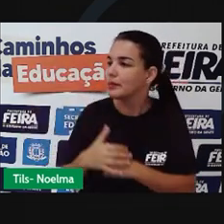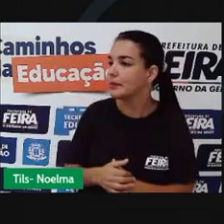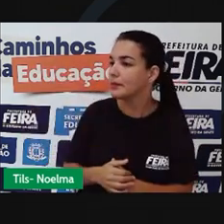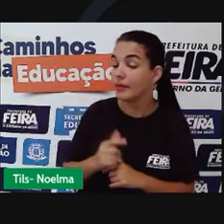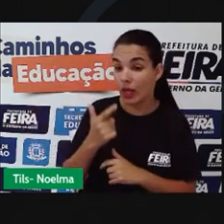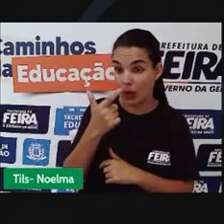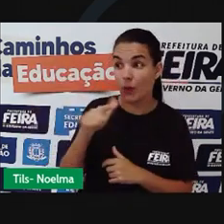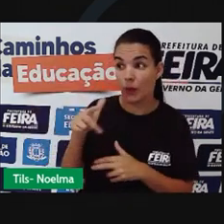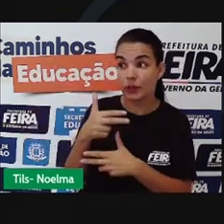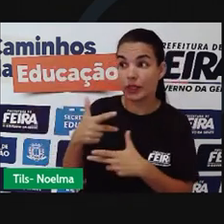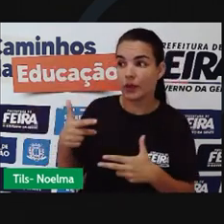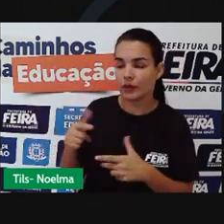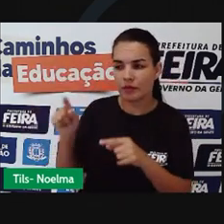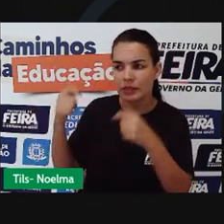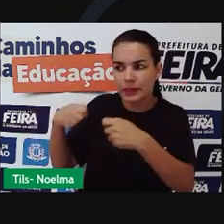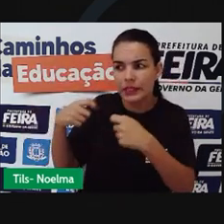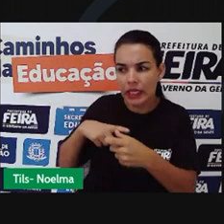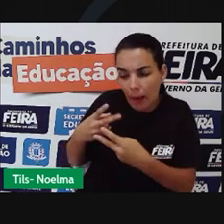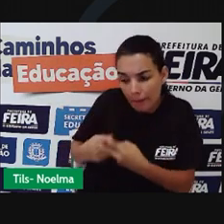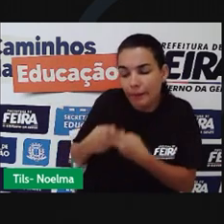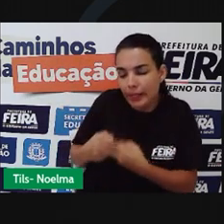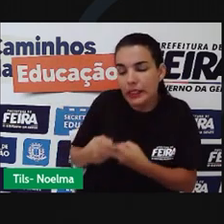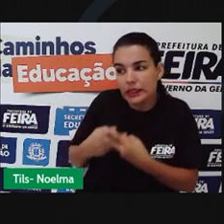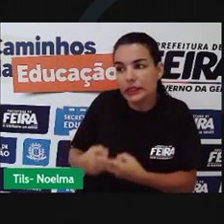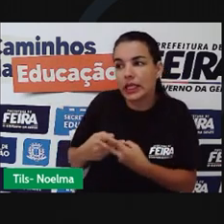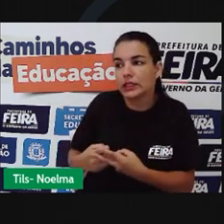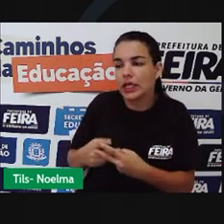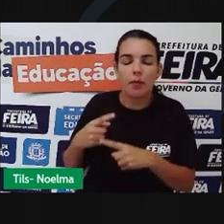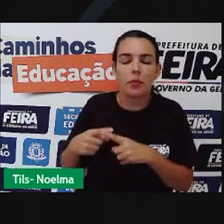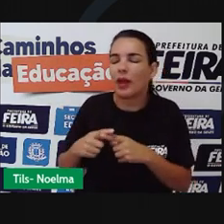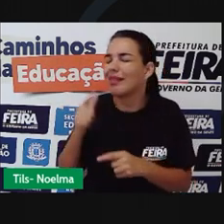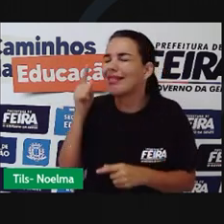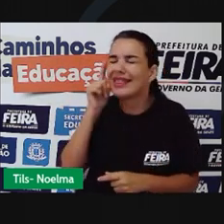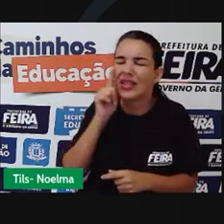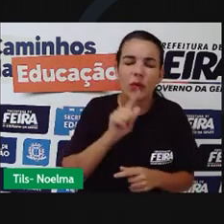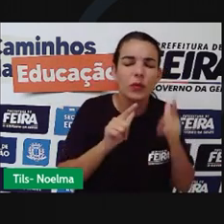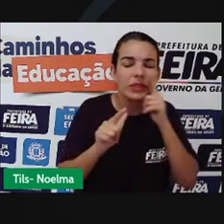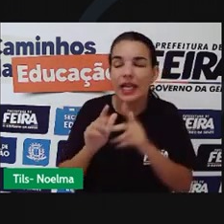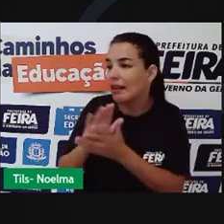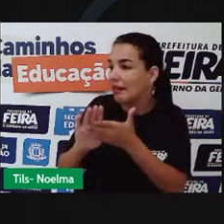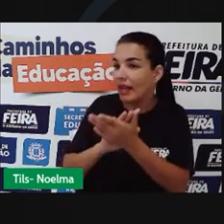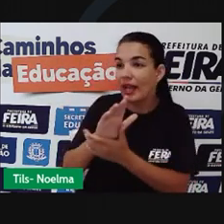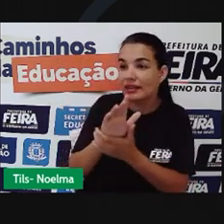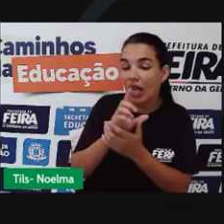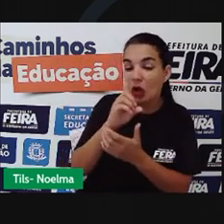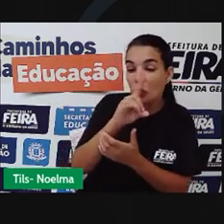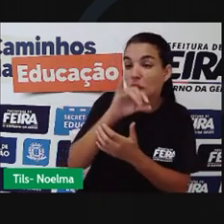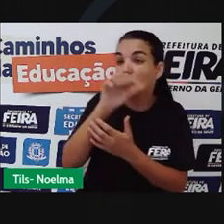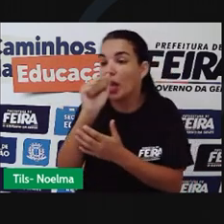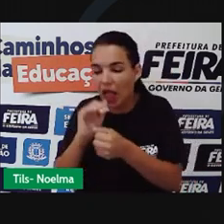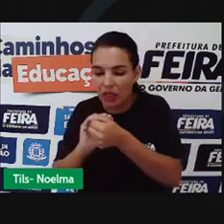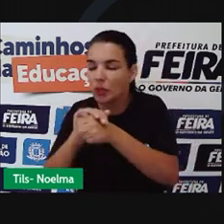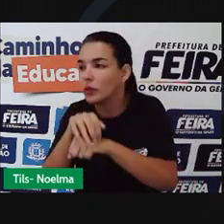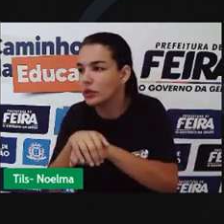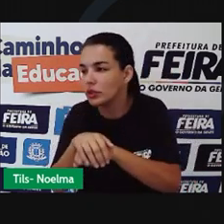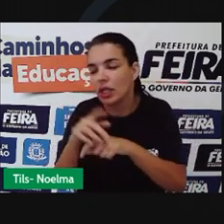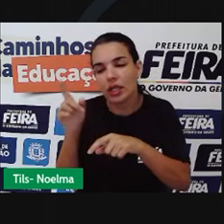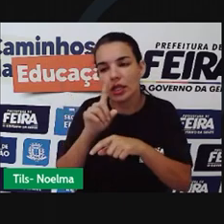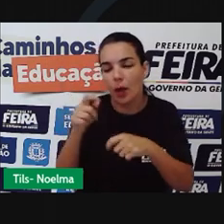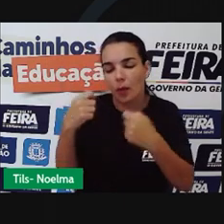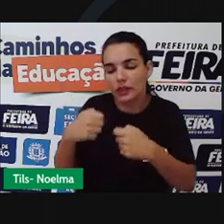coisa. Paciência. Porque não se conquista nada de um dia pra noite. Se conquista, se